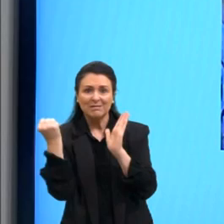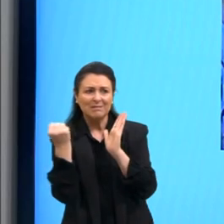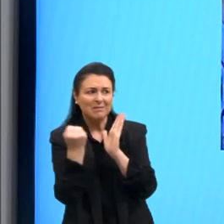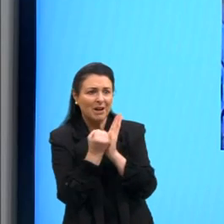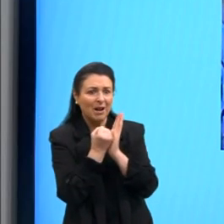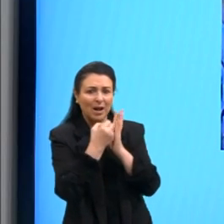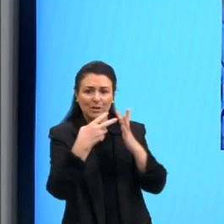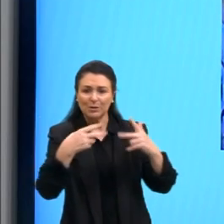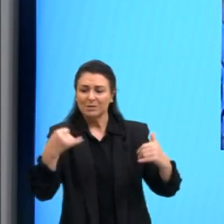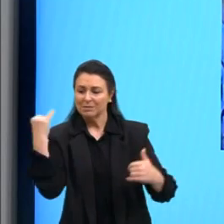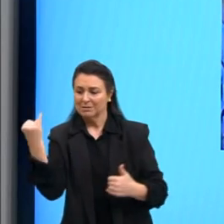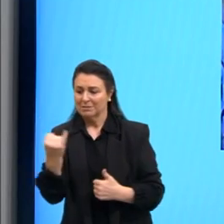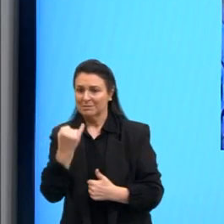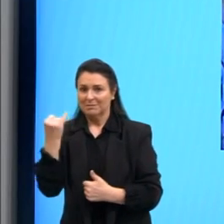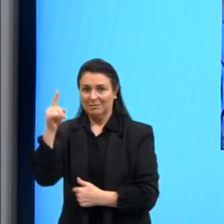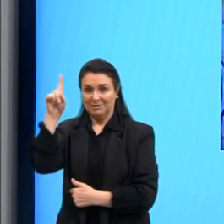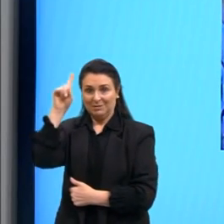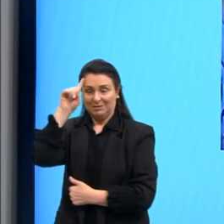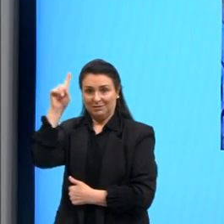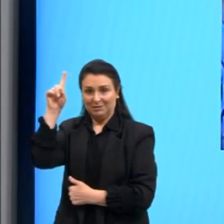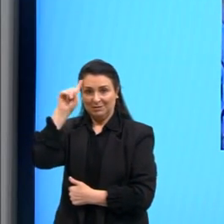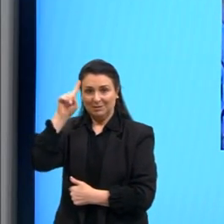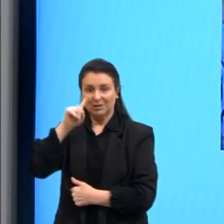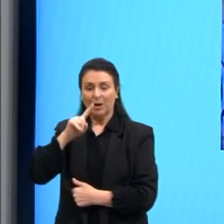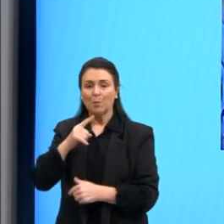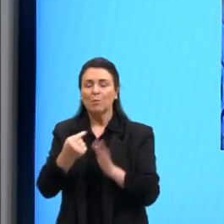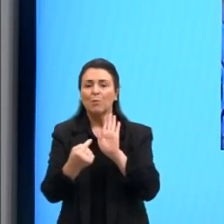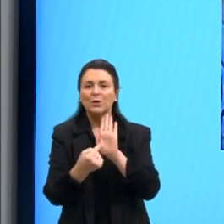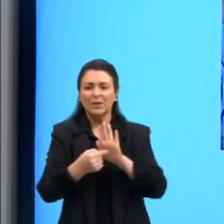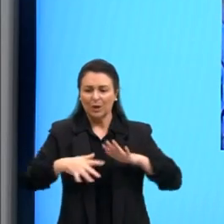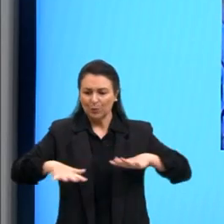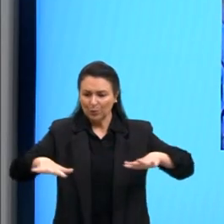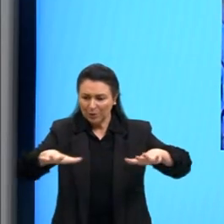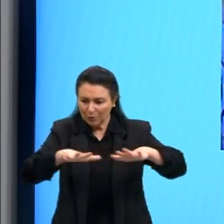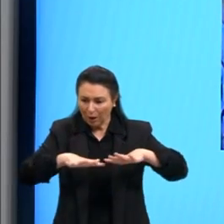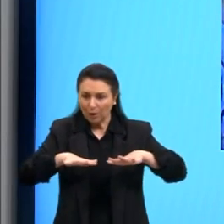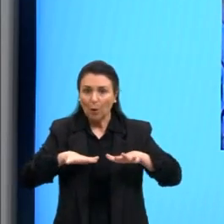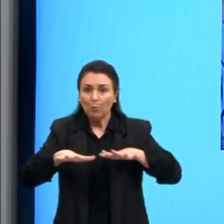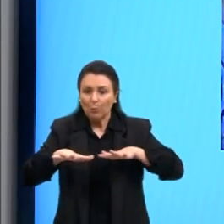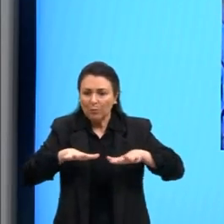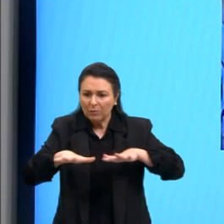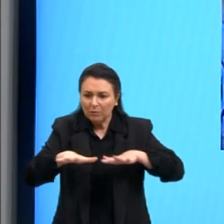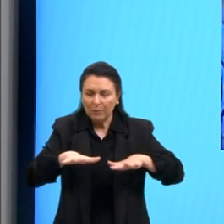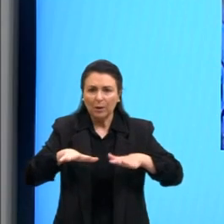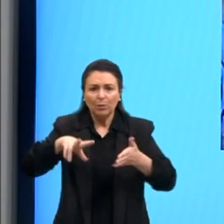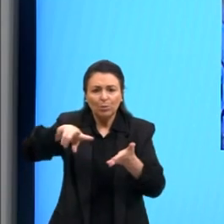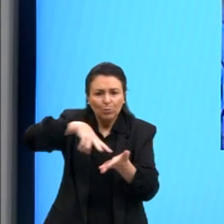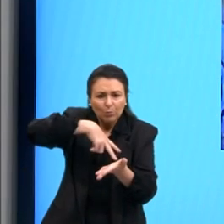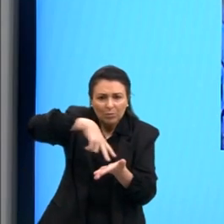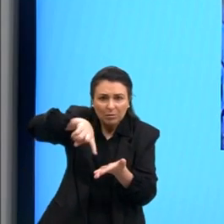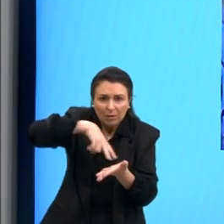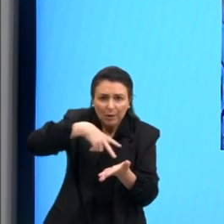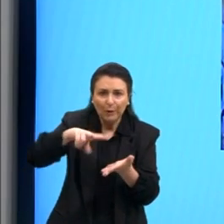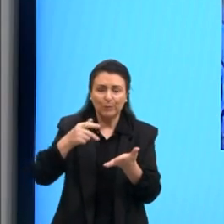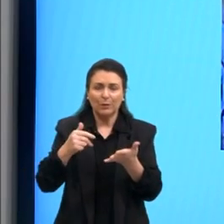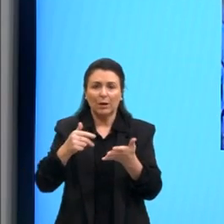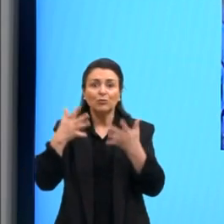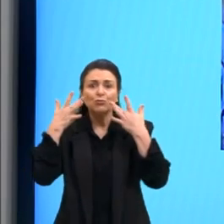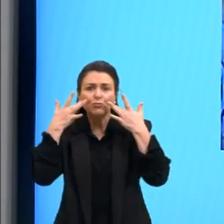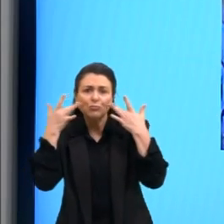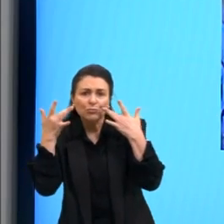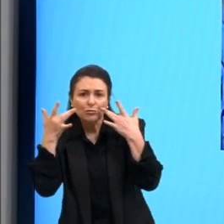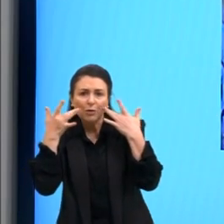do cotidiano e registrando rituais, movimentos, dança, encenação,